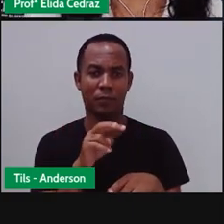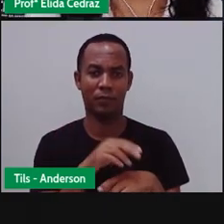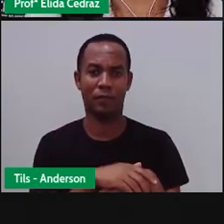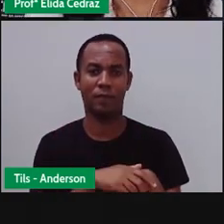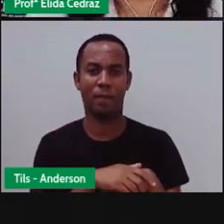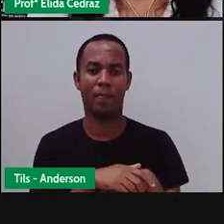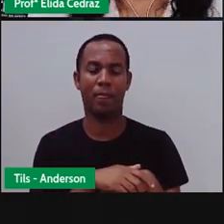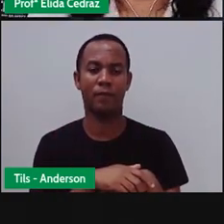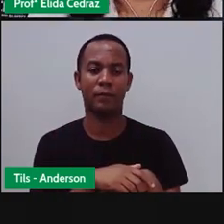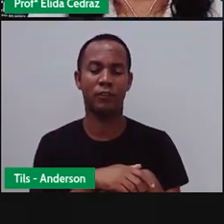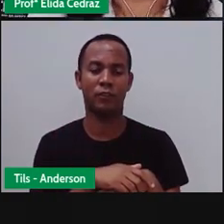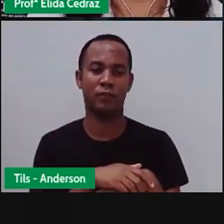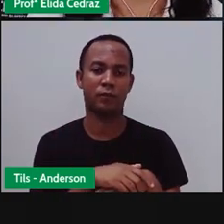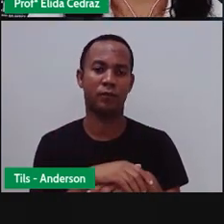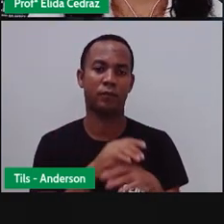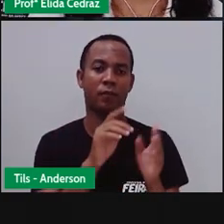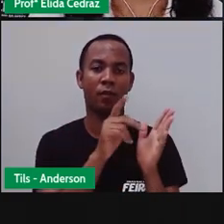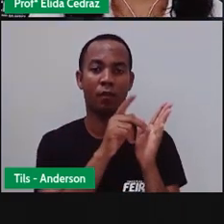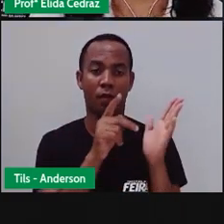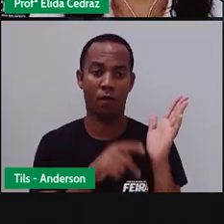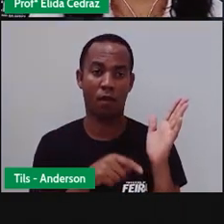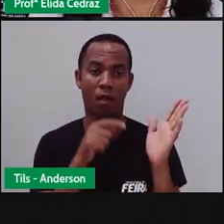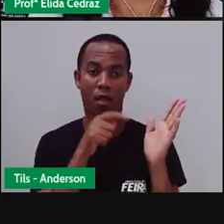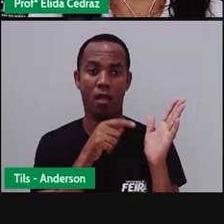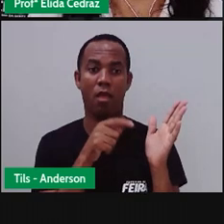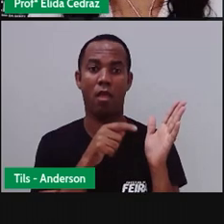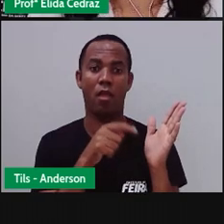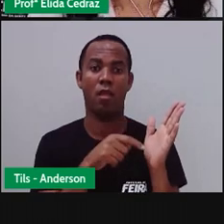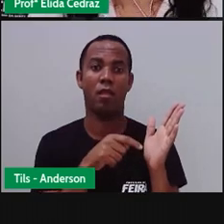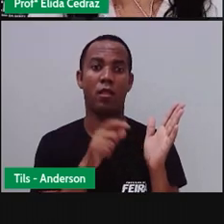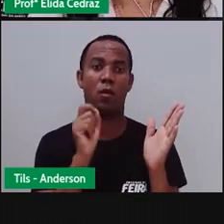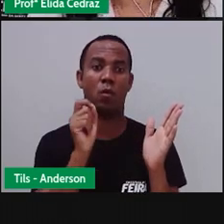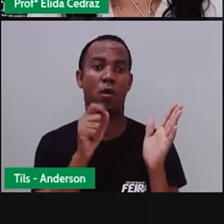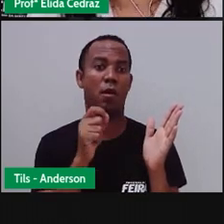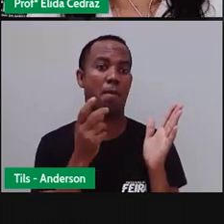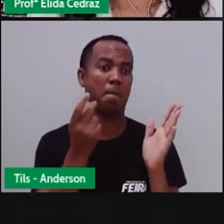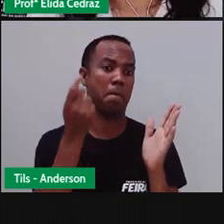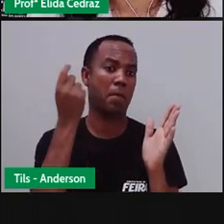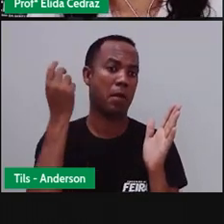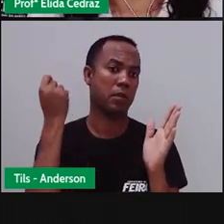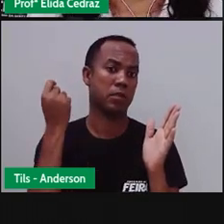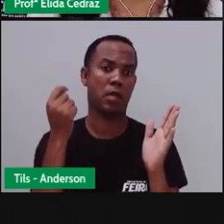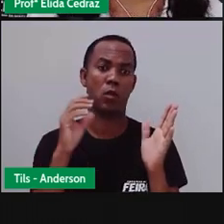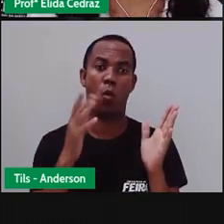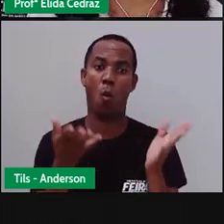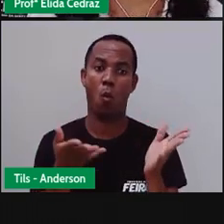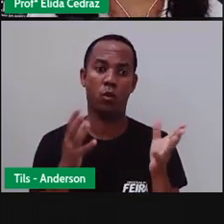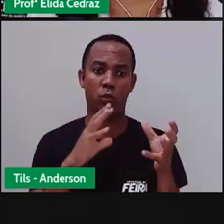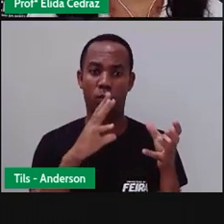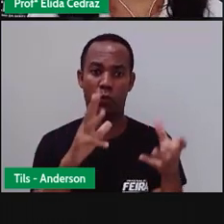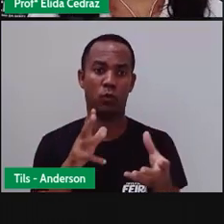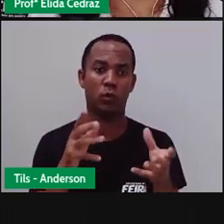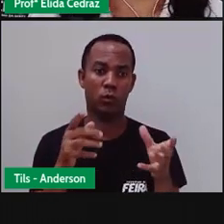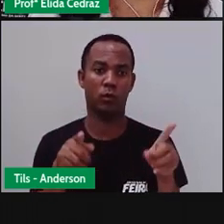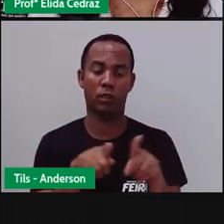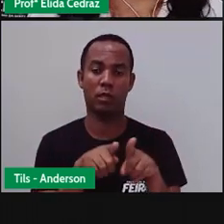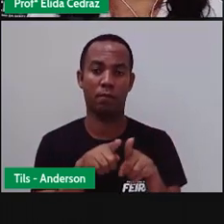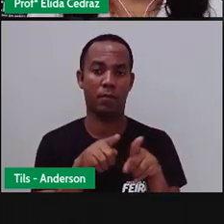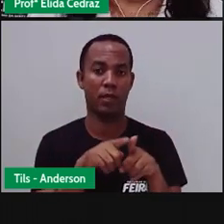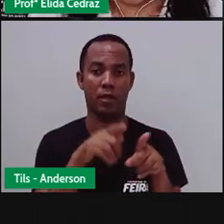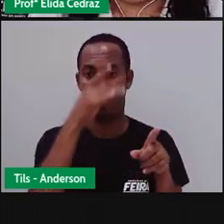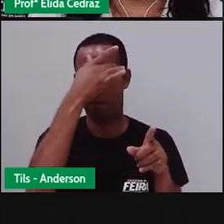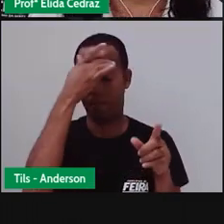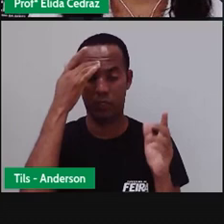O jornal impresso é uma das leituras mais apreciadas em todo o mundo, pois deixa os leitores